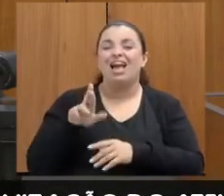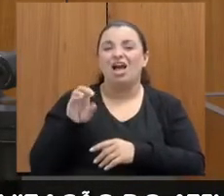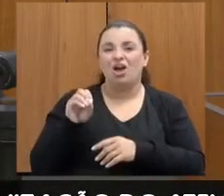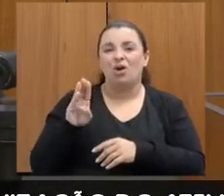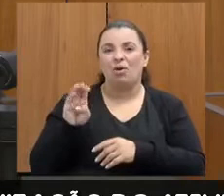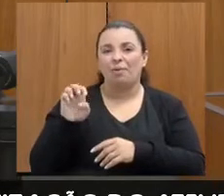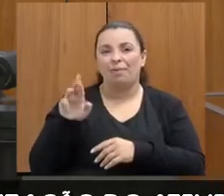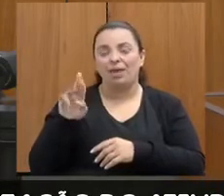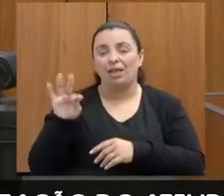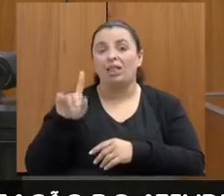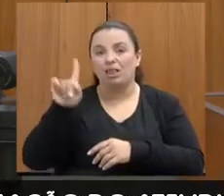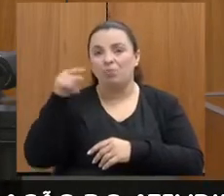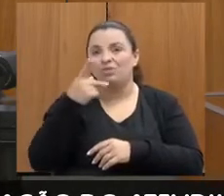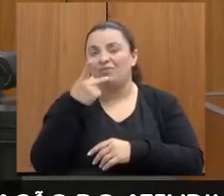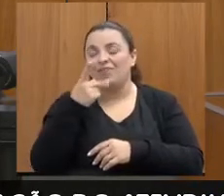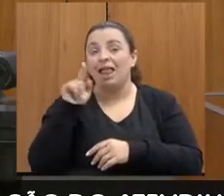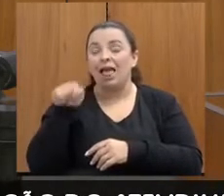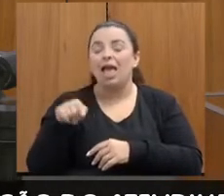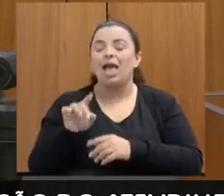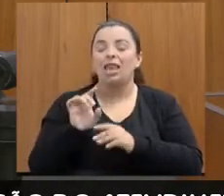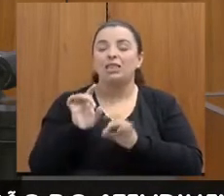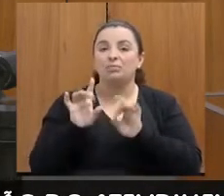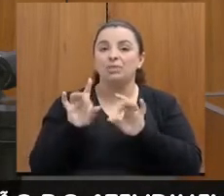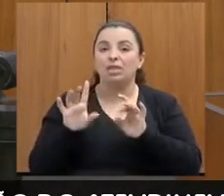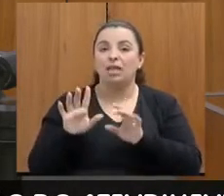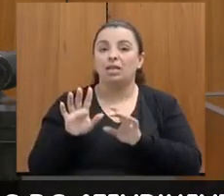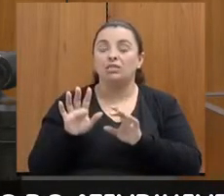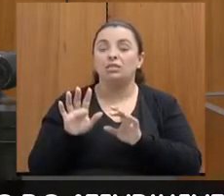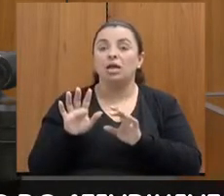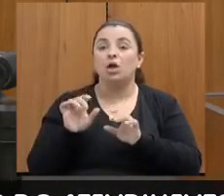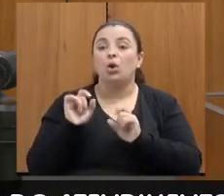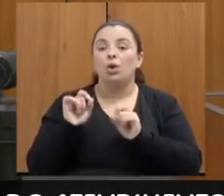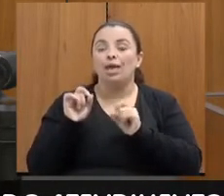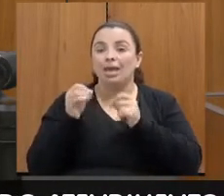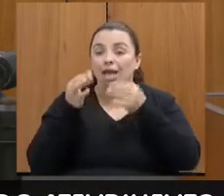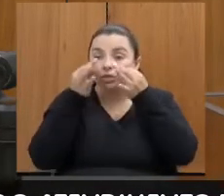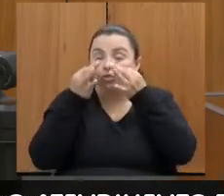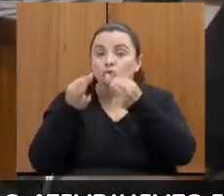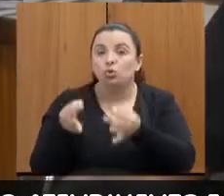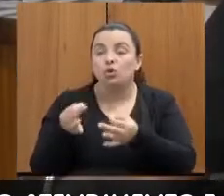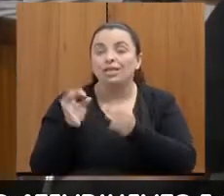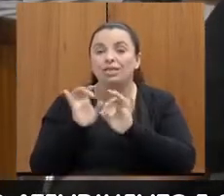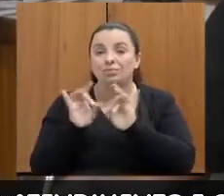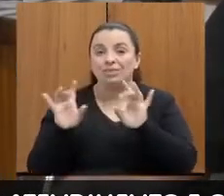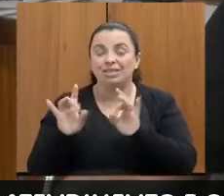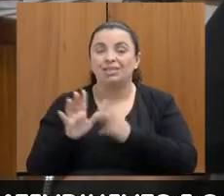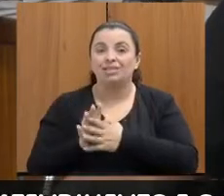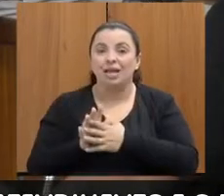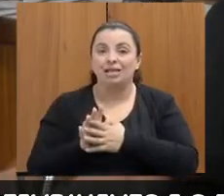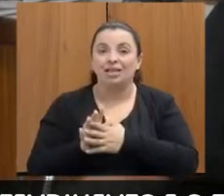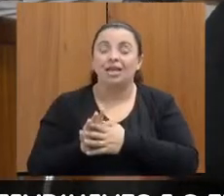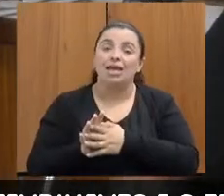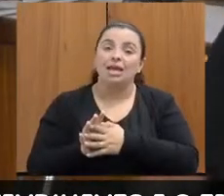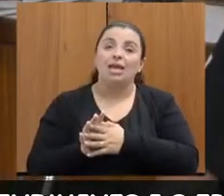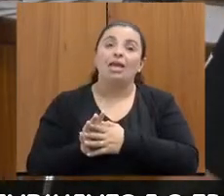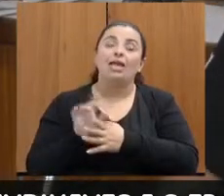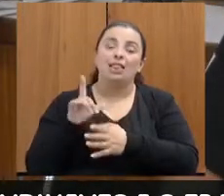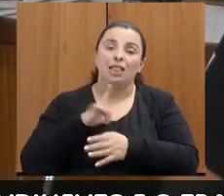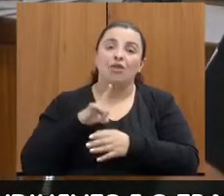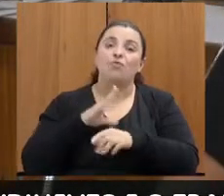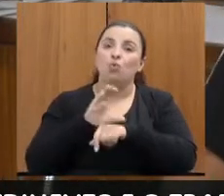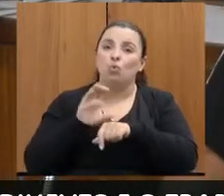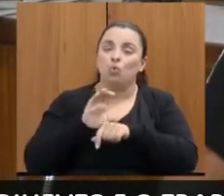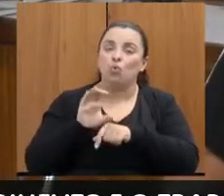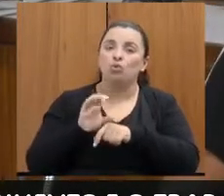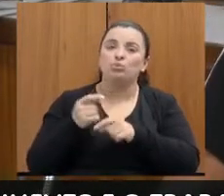ela é especialista também na escuta especializada, que agora a polícia introjetou esse ano, tivemos um curso agora, mês passado, mas a Roberta,